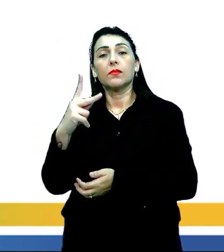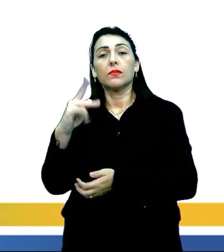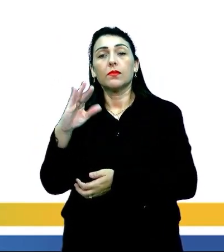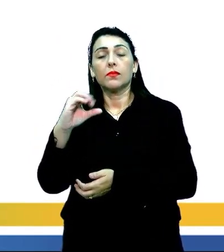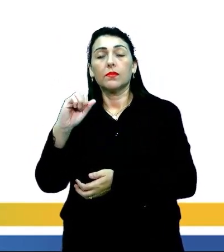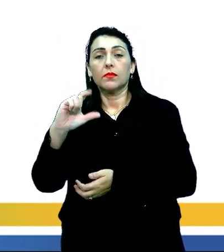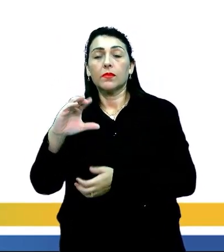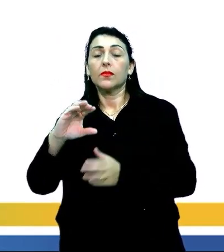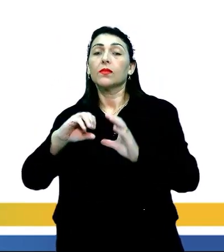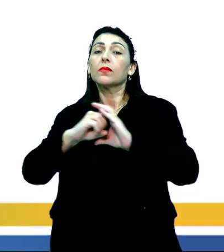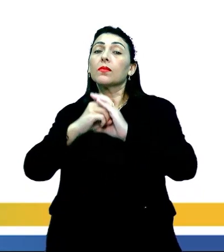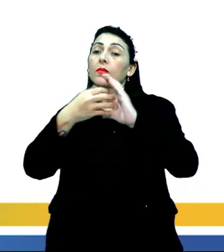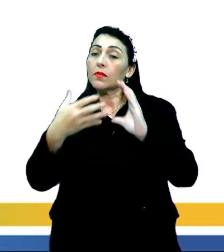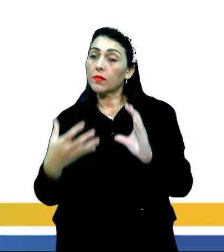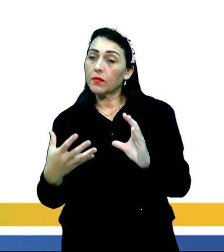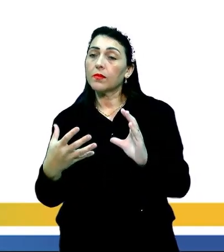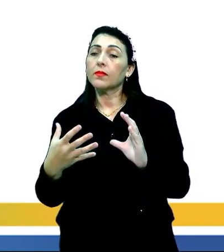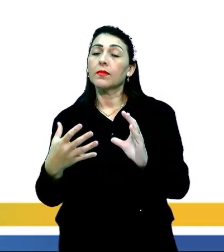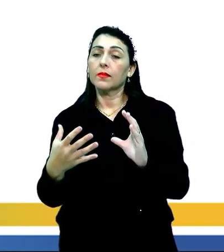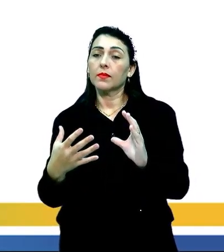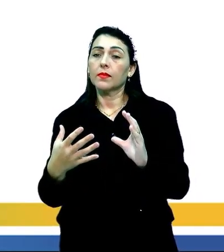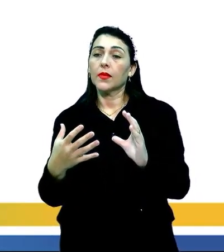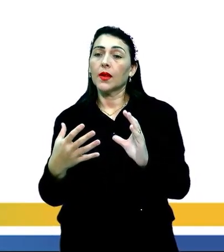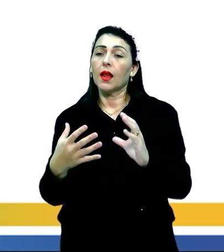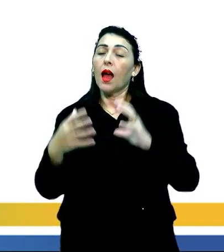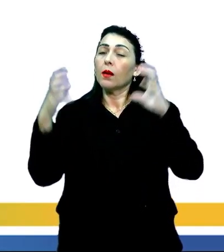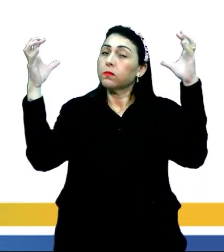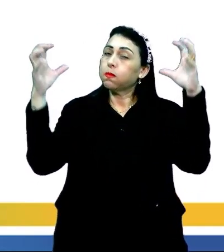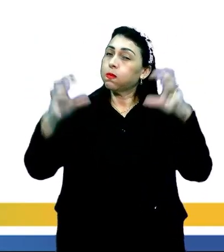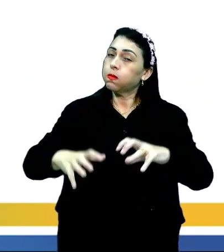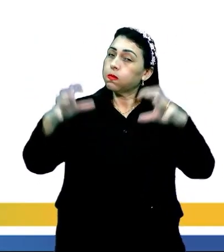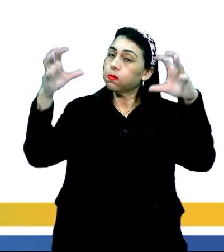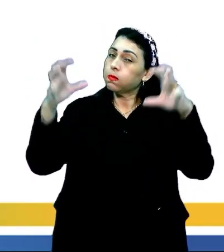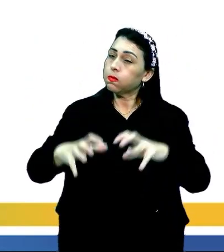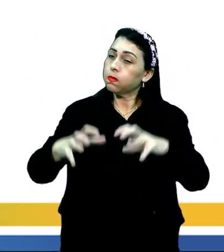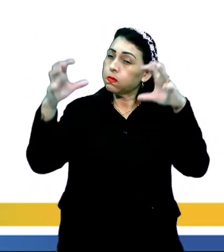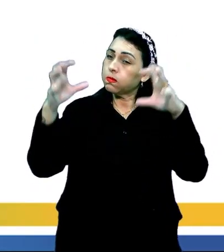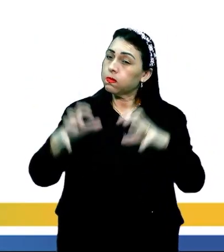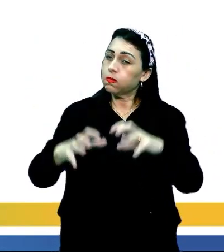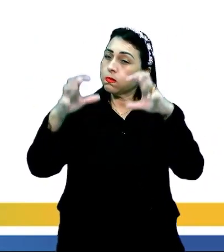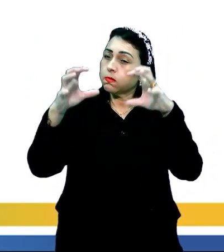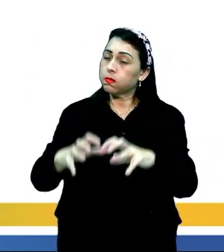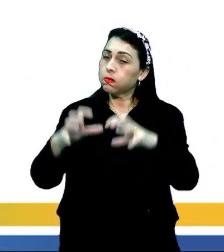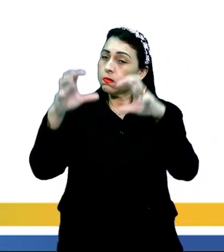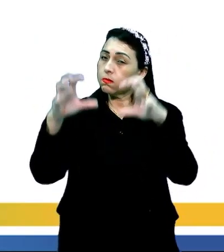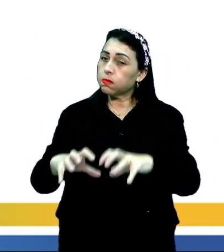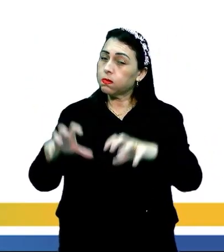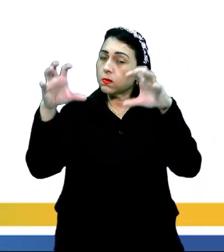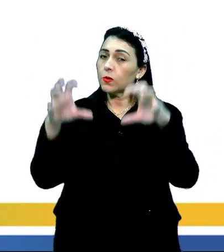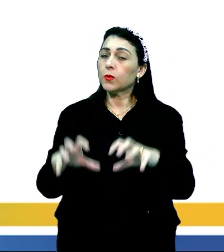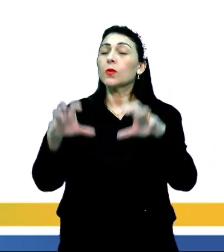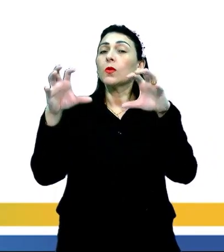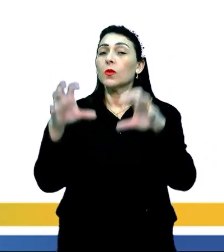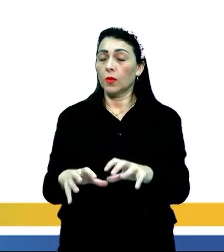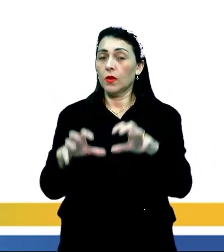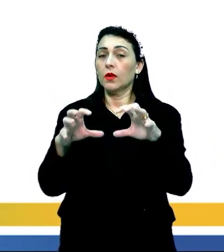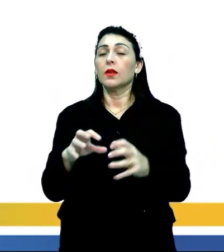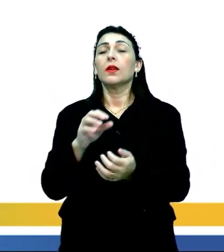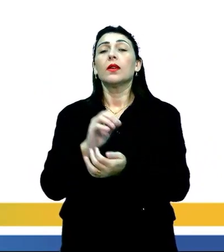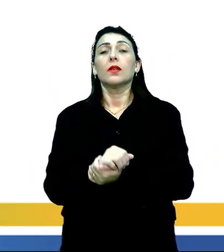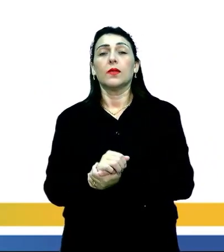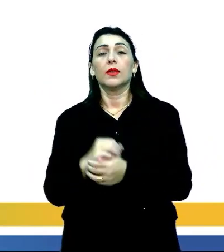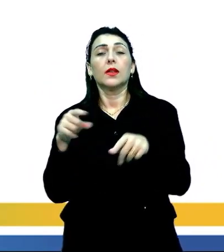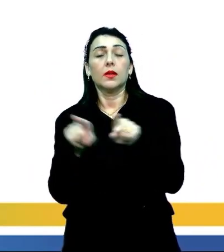araucárias? Clima subtropical, alta pluviosidade. Quando a gente fala alta pluviosidade, a gente quer dizer